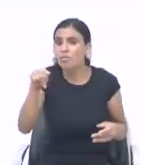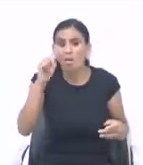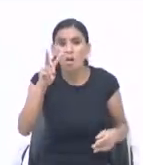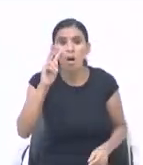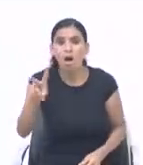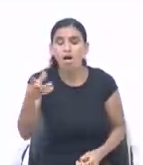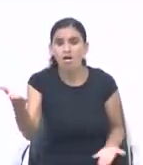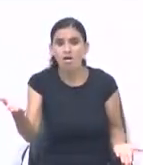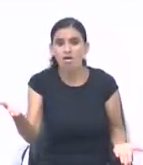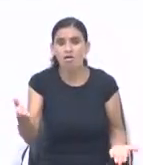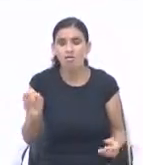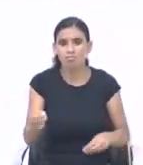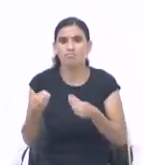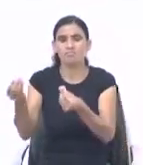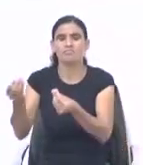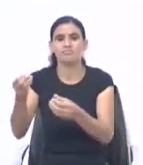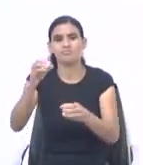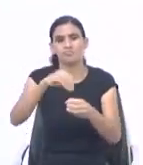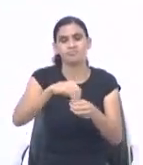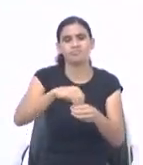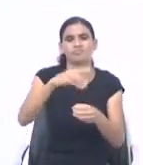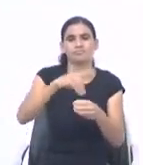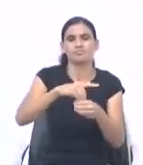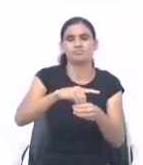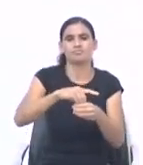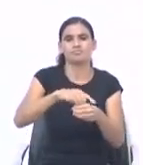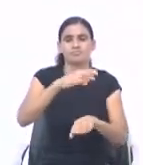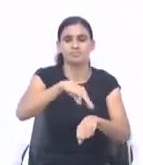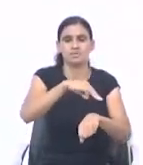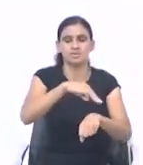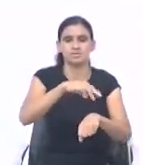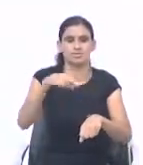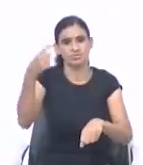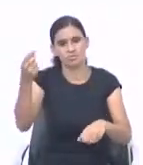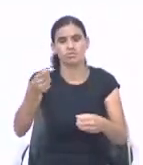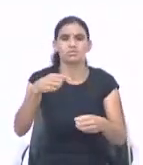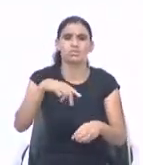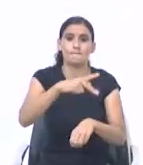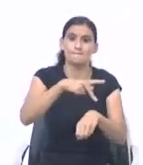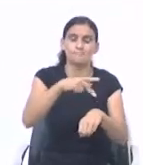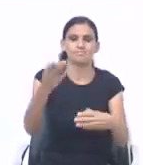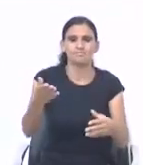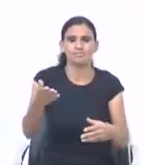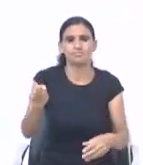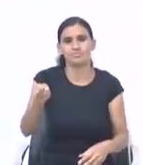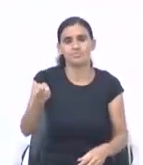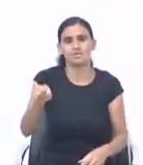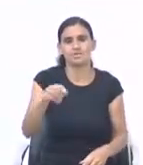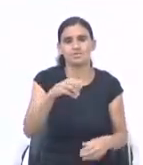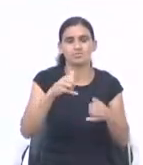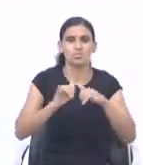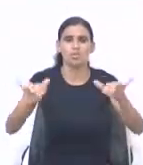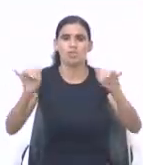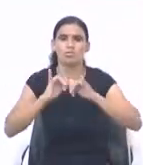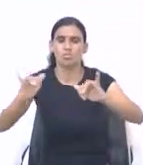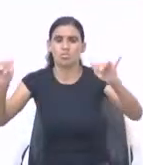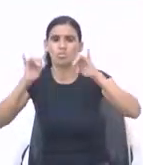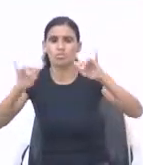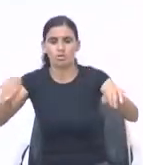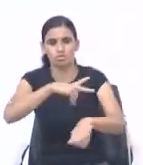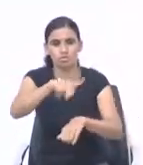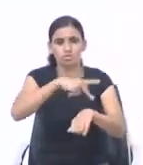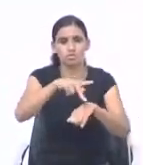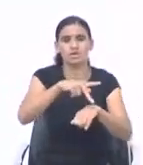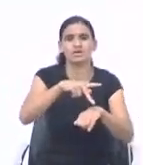Conforme você oferta, seja oferta de missões, oferta estrangeiras. Deus, Ele faz a sua semente espalhar por todos os